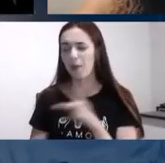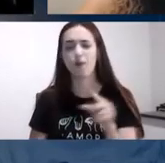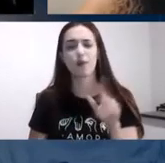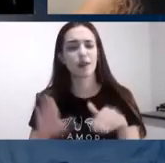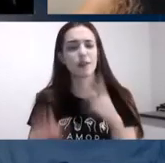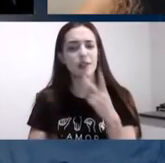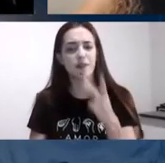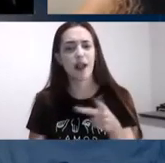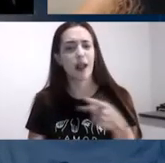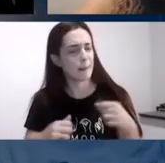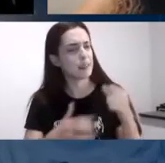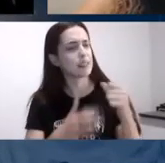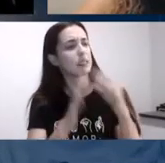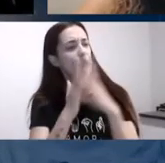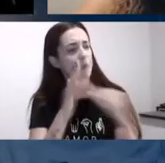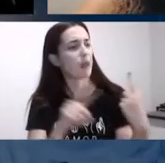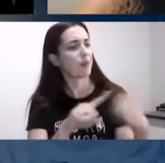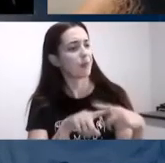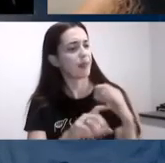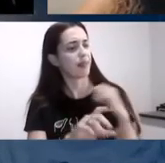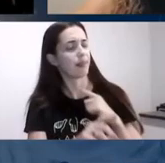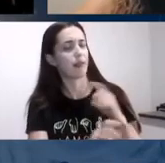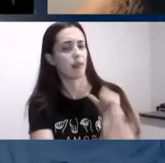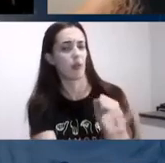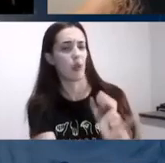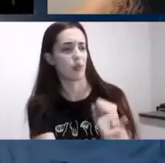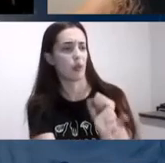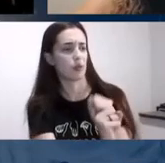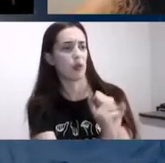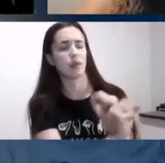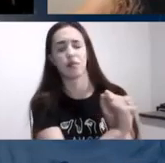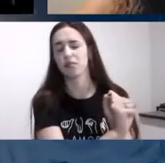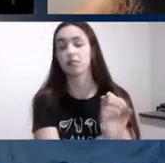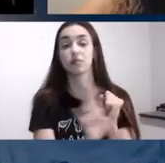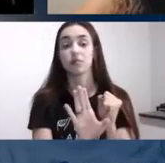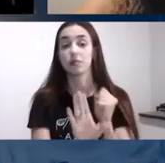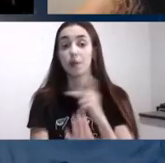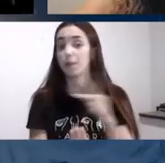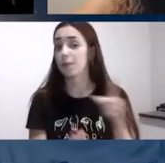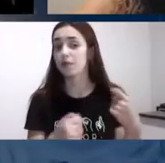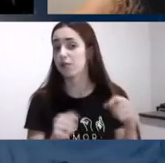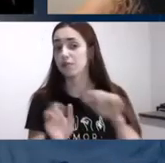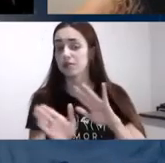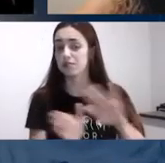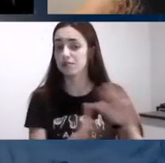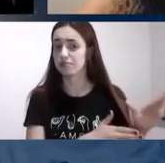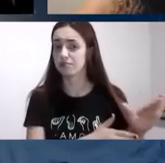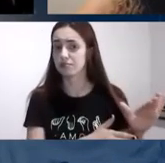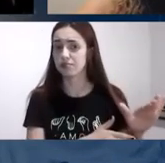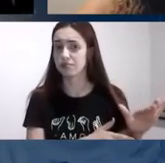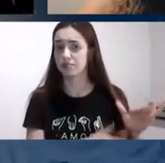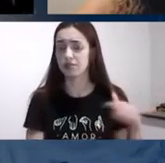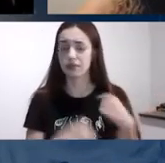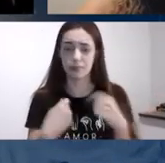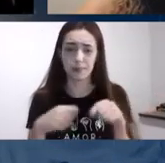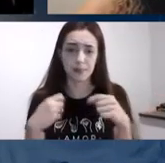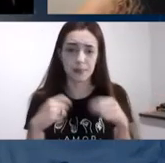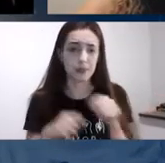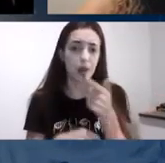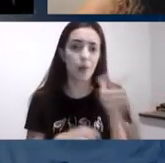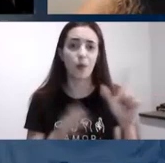a mesma coisa a gamificação as pessoas não entendem que fala o Paulo não gosta de gamificação pegando de